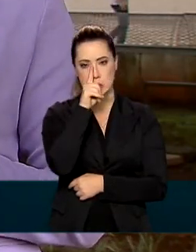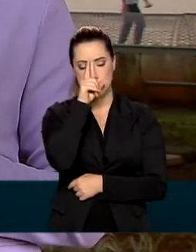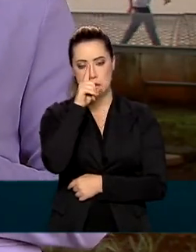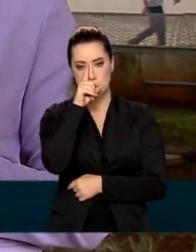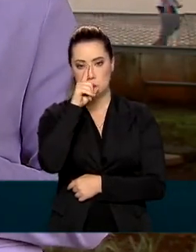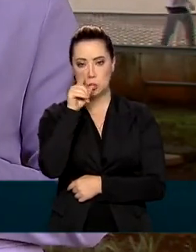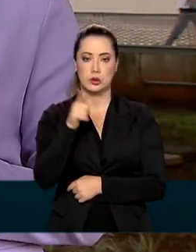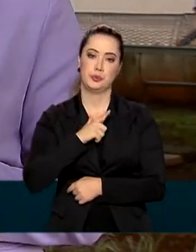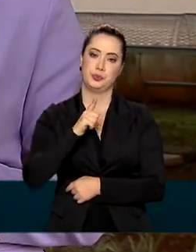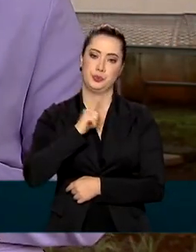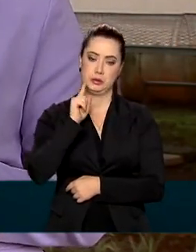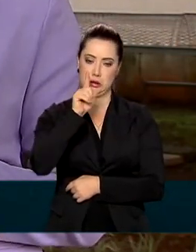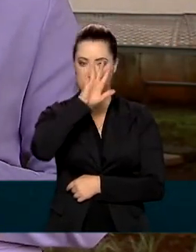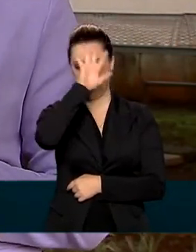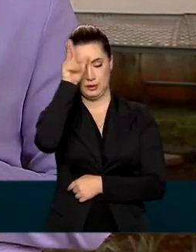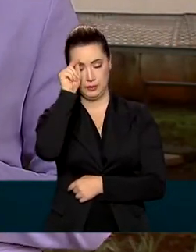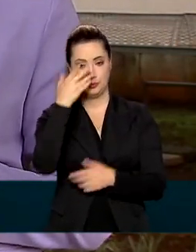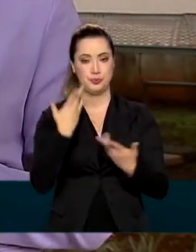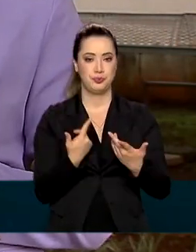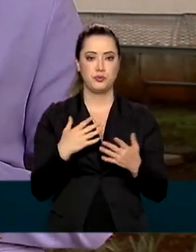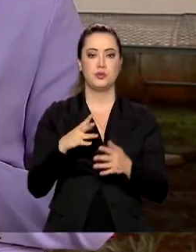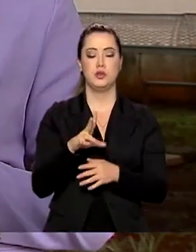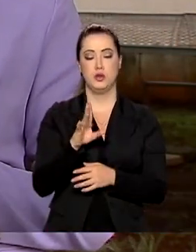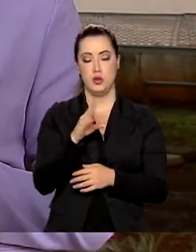e deve permanecer até esta quarta.